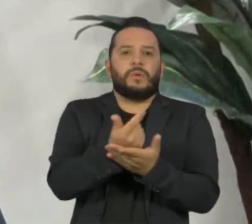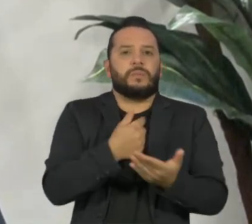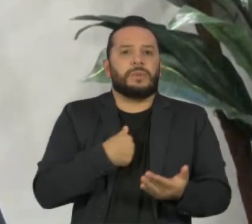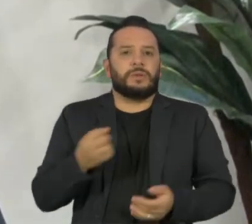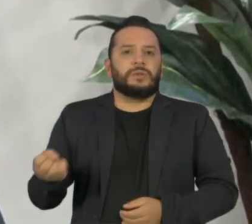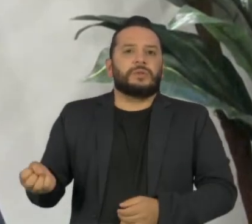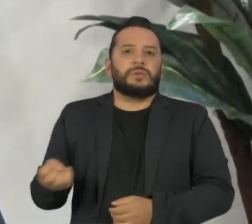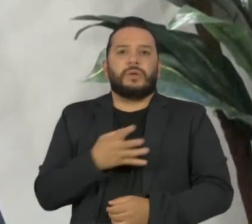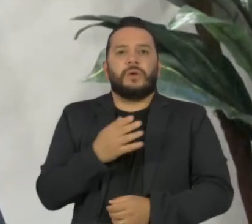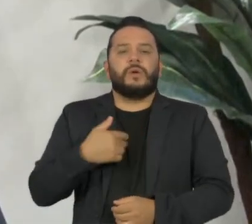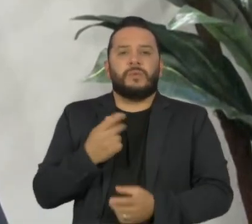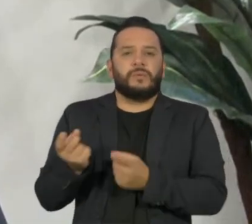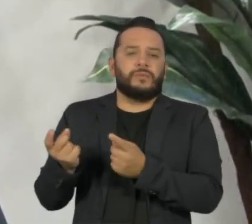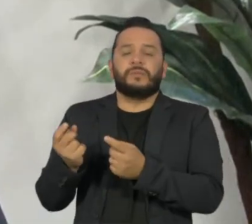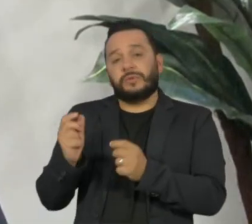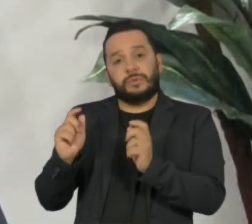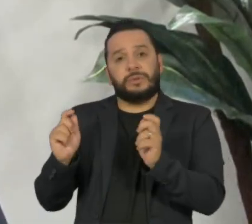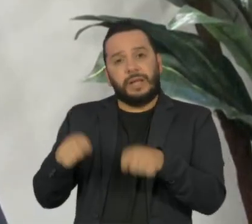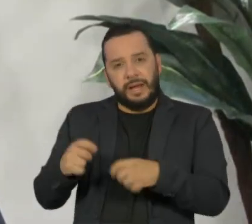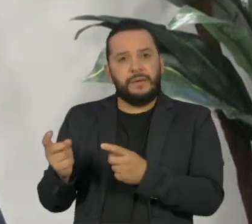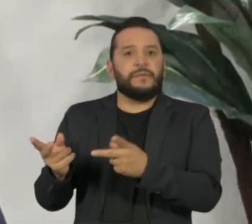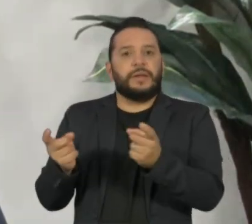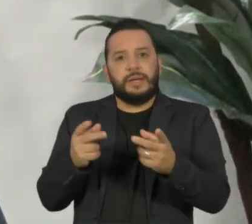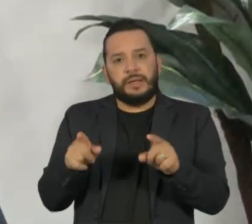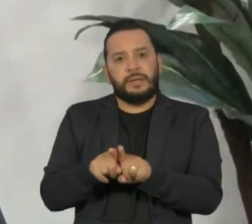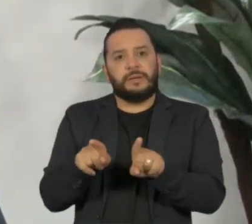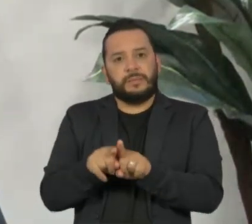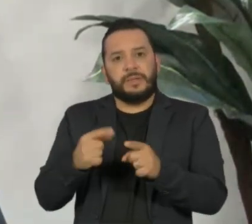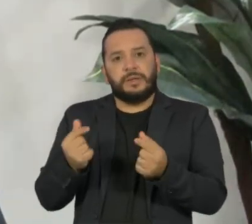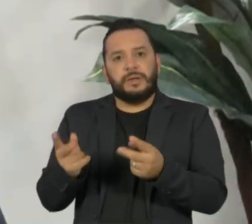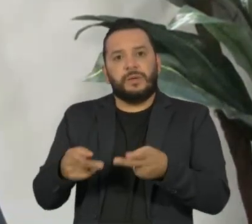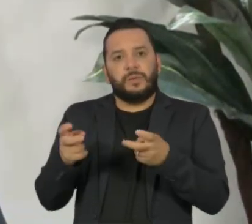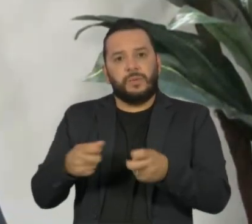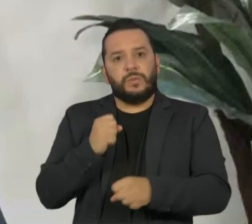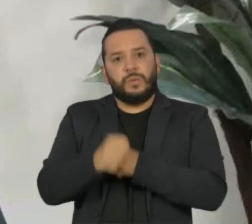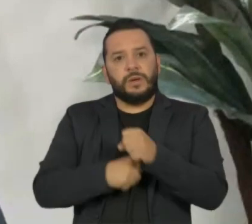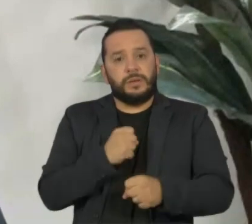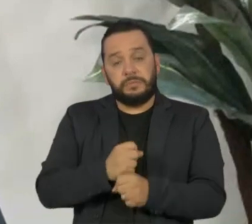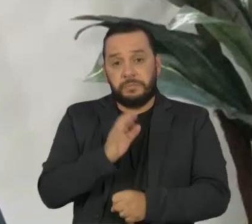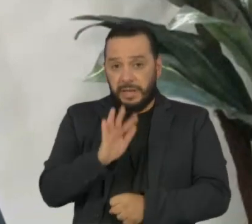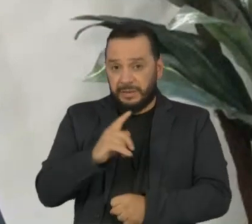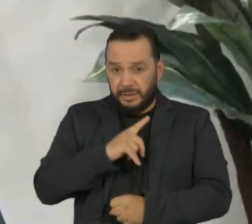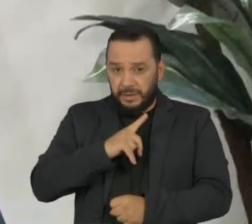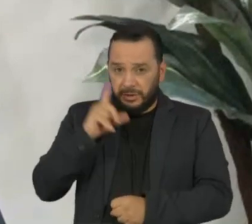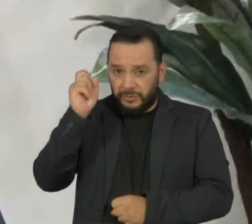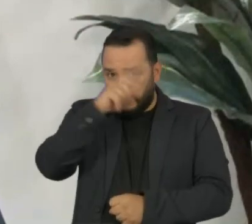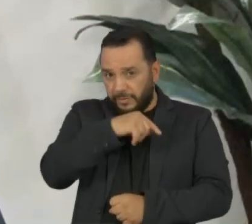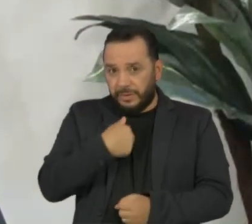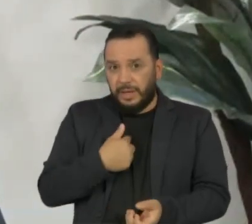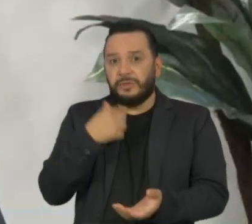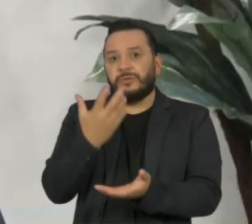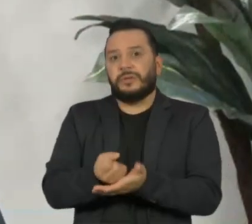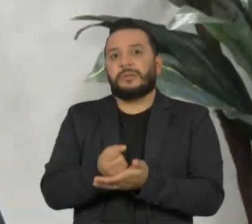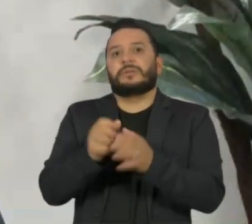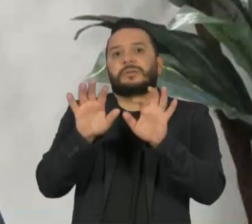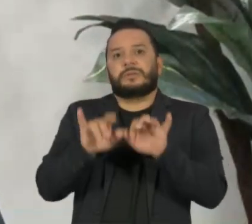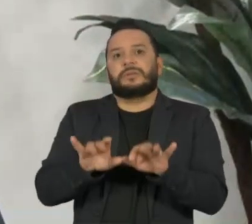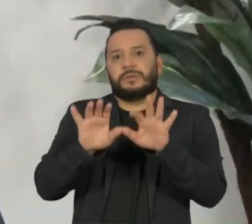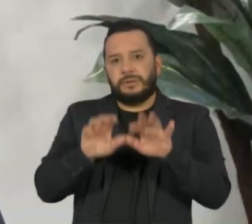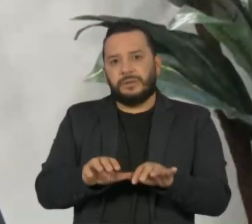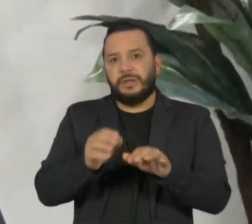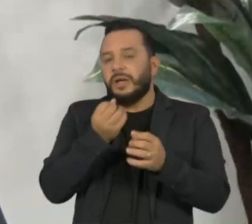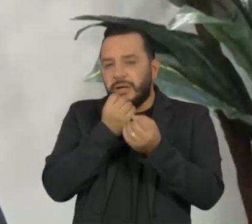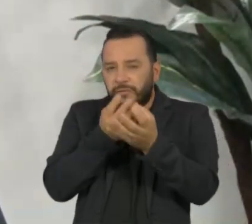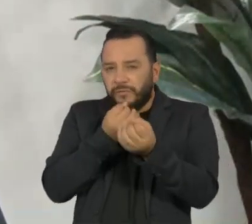tudo o que ele teve de vendas ou ainda de ganho daquele ano. Mas se ele tem dificuldade em baixar o programa, em colocar essas